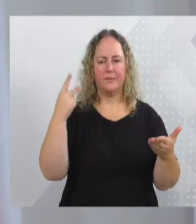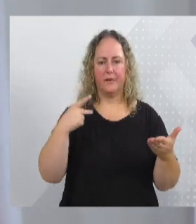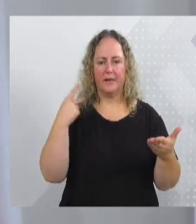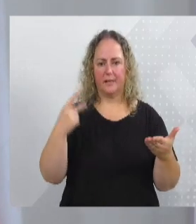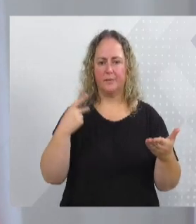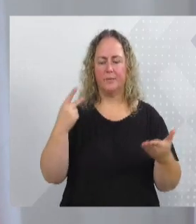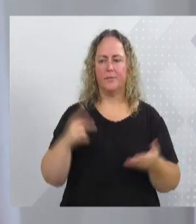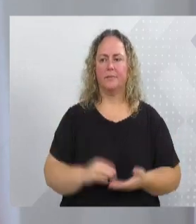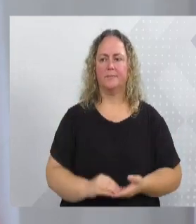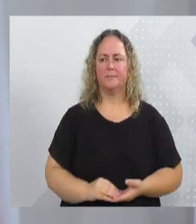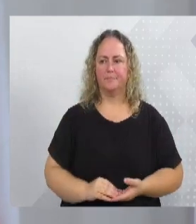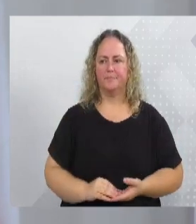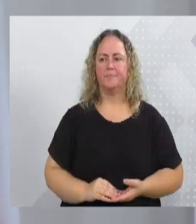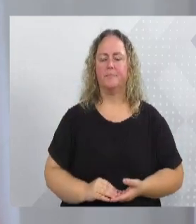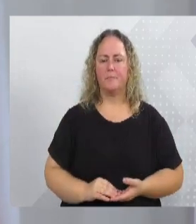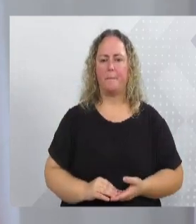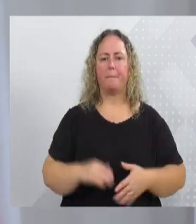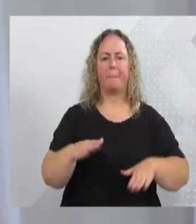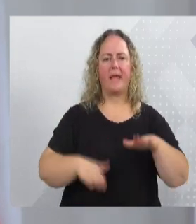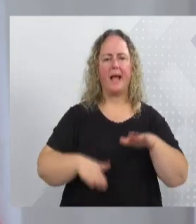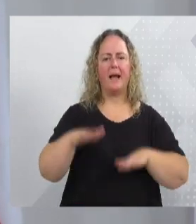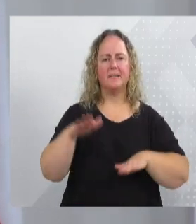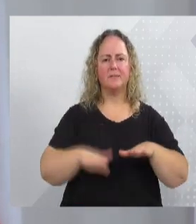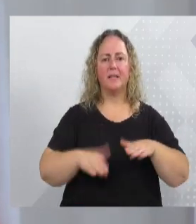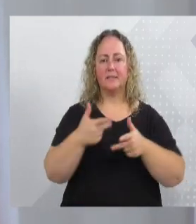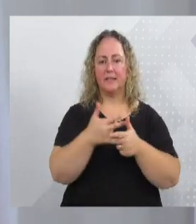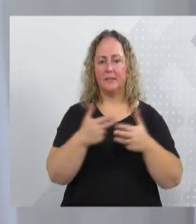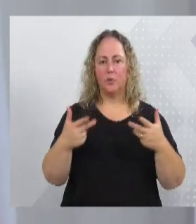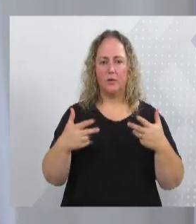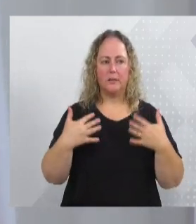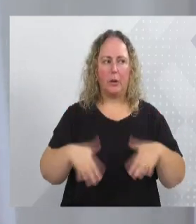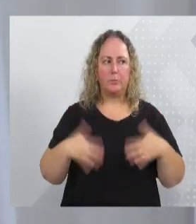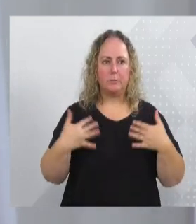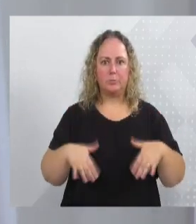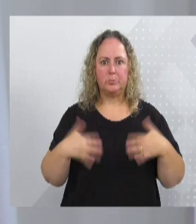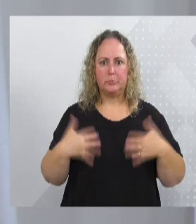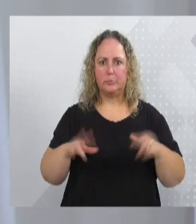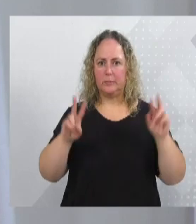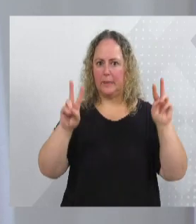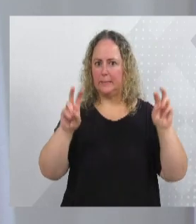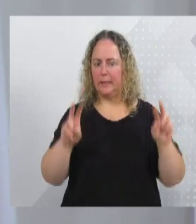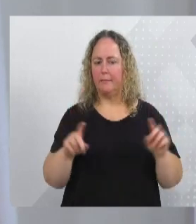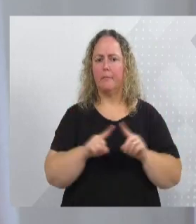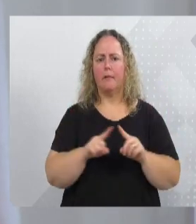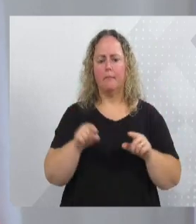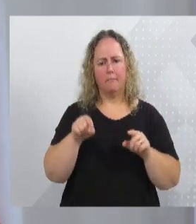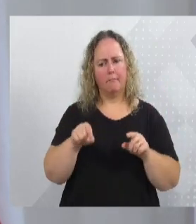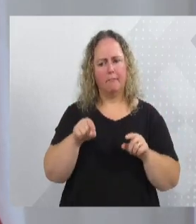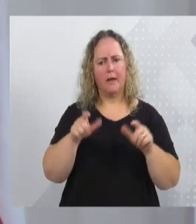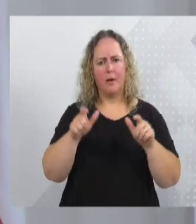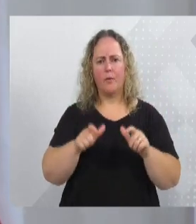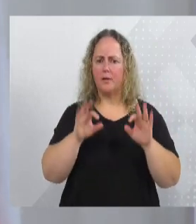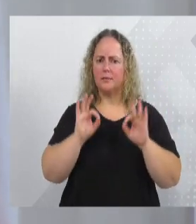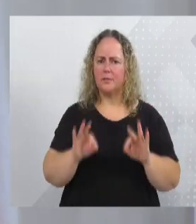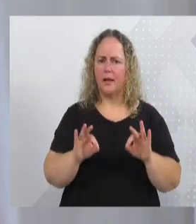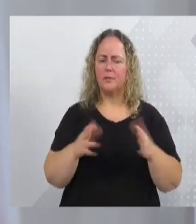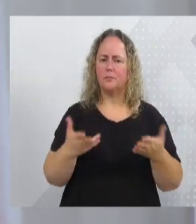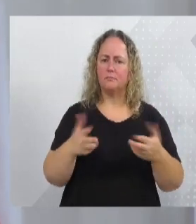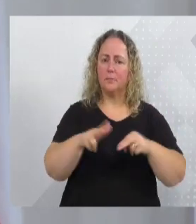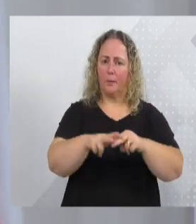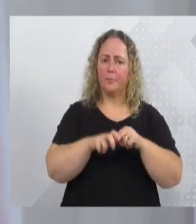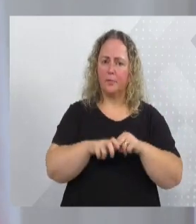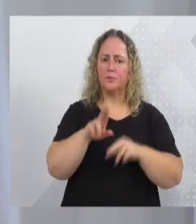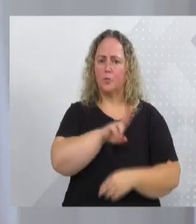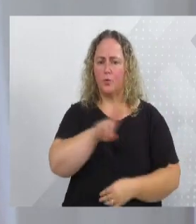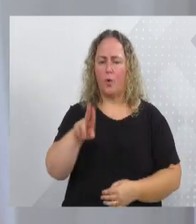Às vezes, coisas, elas esquentam aqui. E é o lugar certo para esquentar. Por isso, chama-se de parlamento,